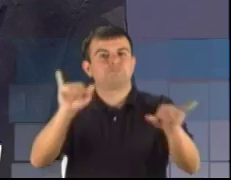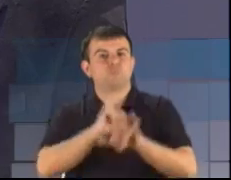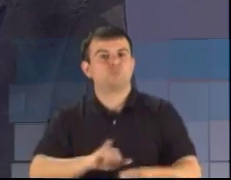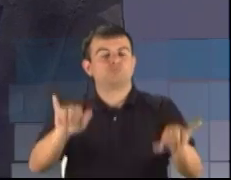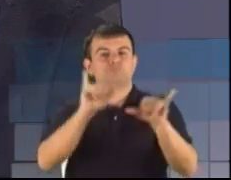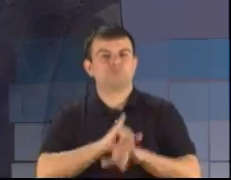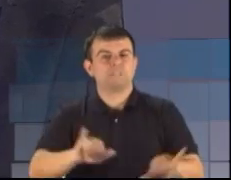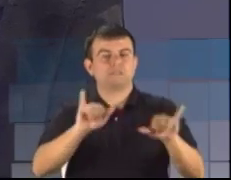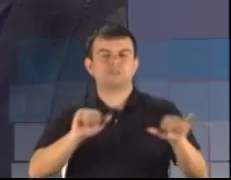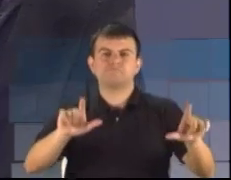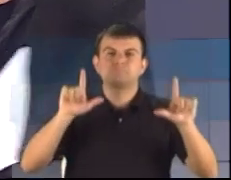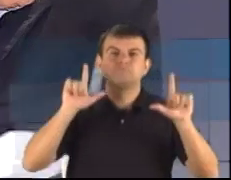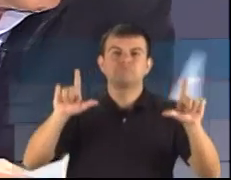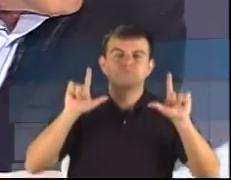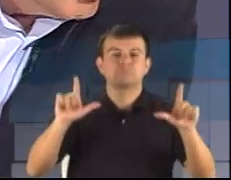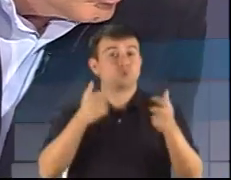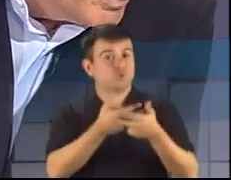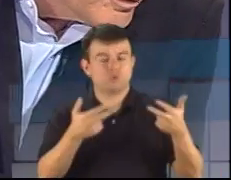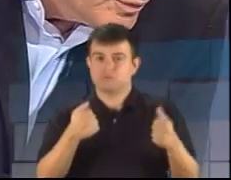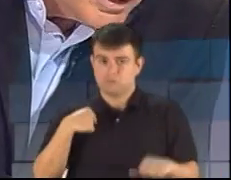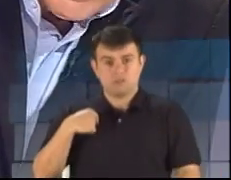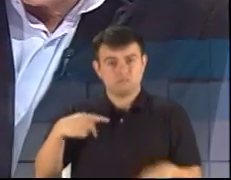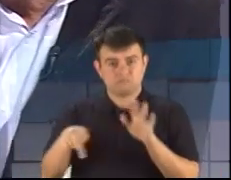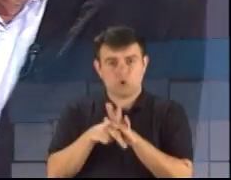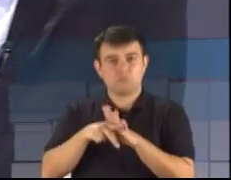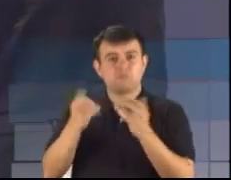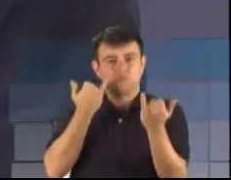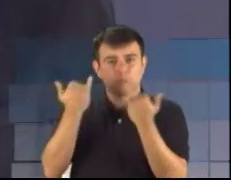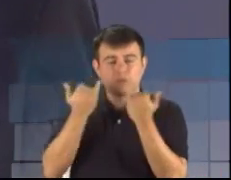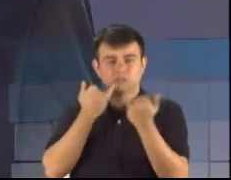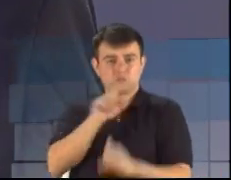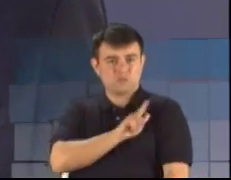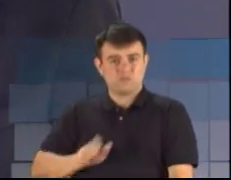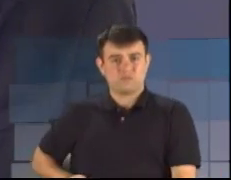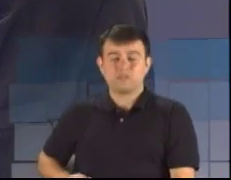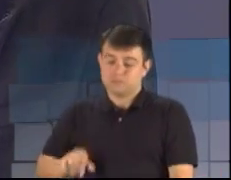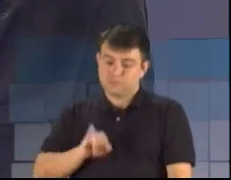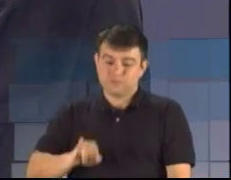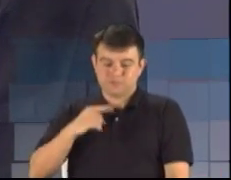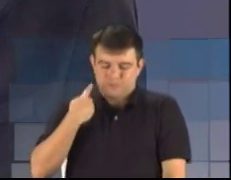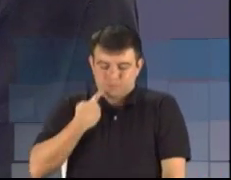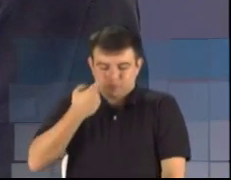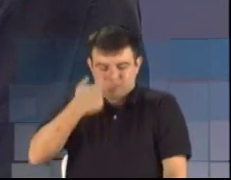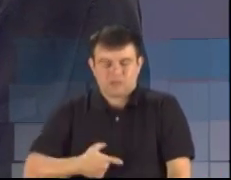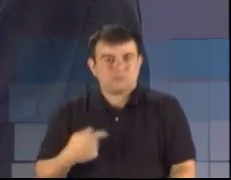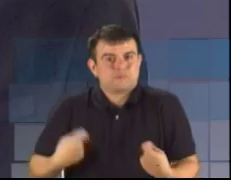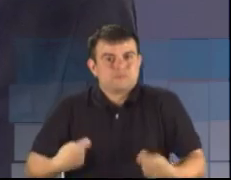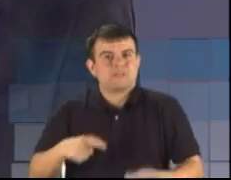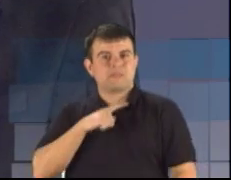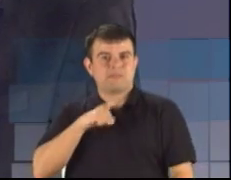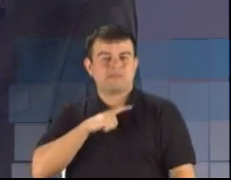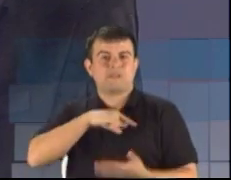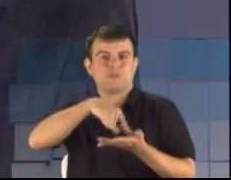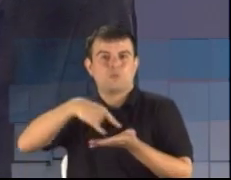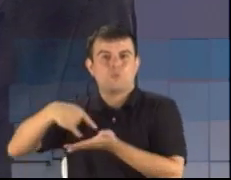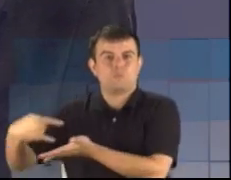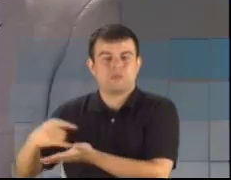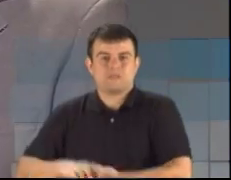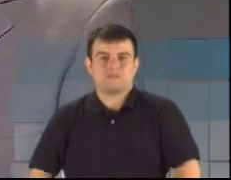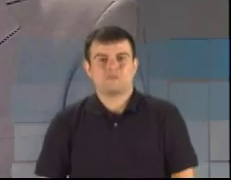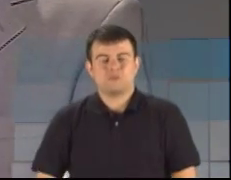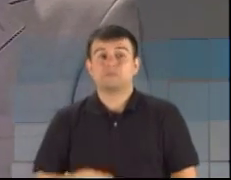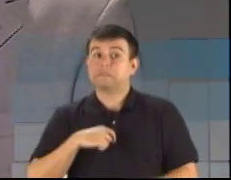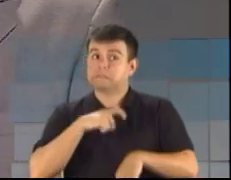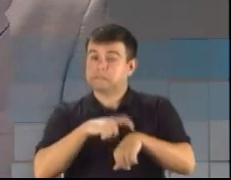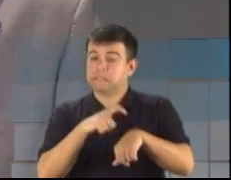Isso aqui é tudo tirado do governo. Por isso que eu trouxe documentos, porque o deputado tem que ter documentos. Então, a gestão que se faz é gastar mais. Tempo